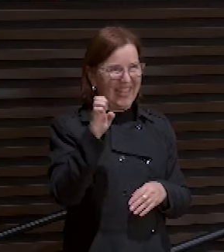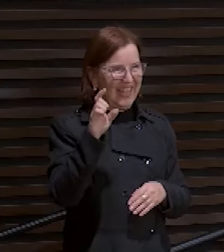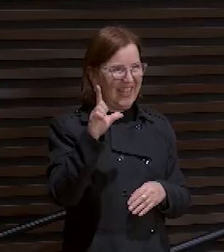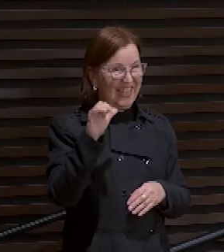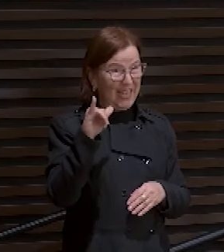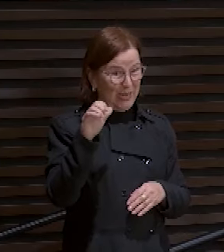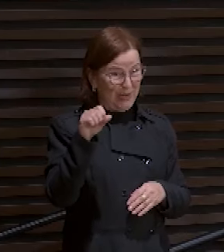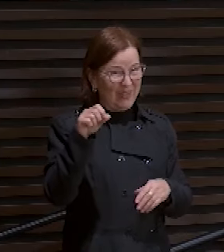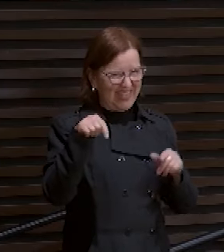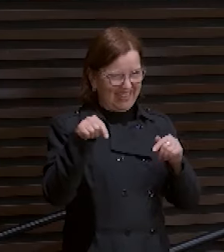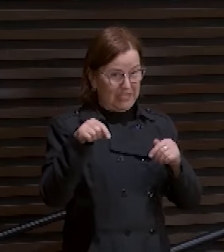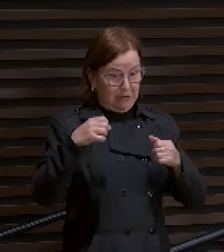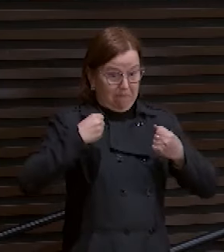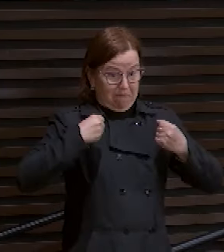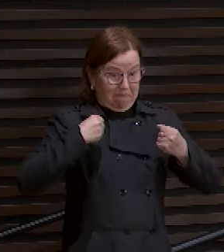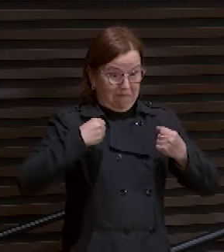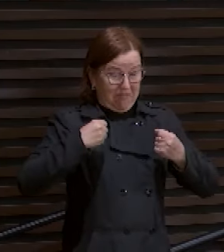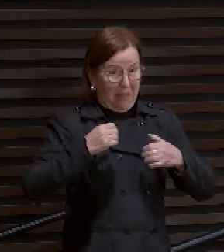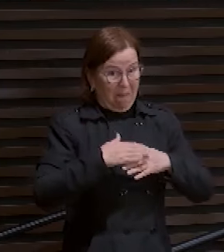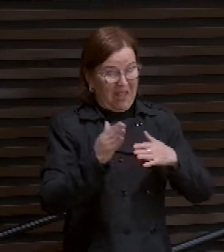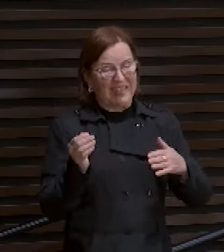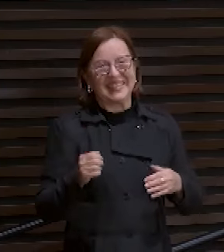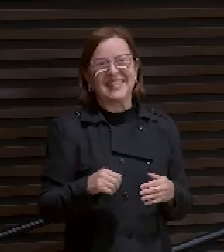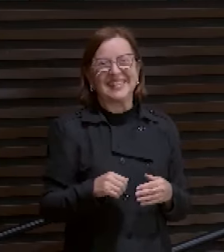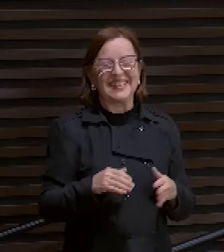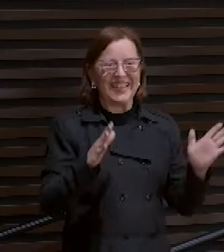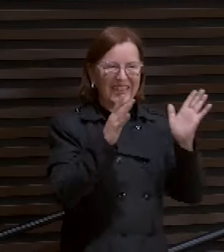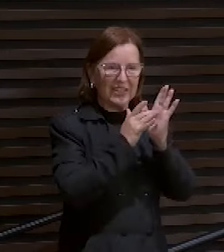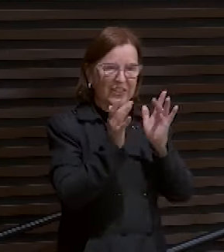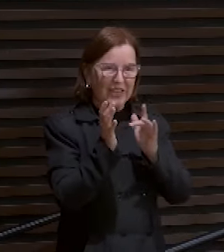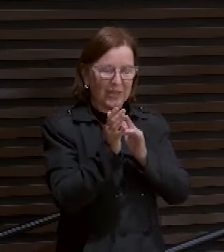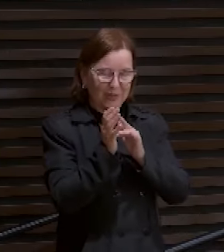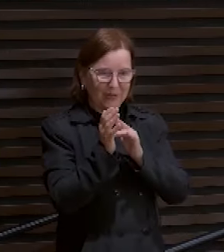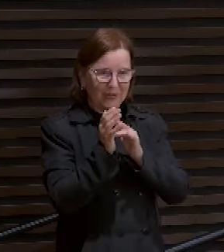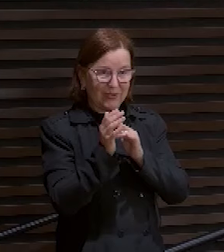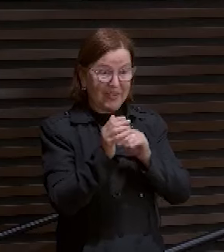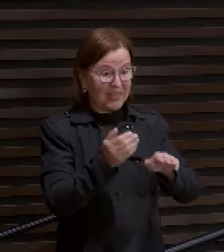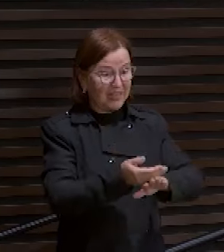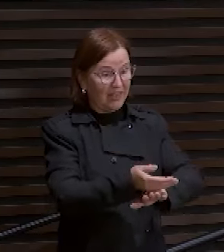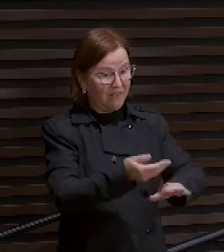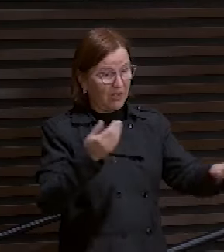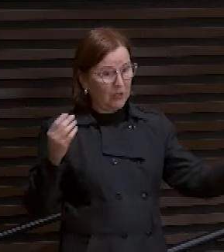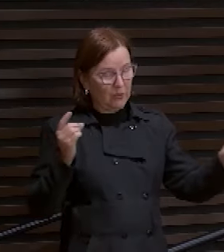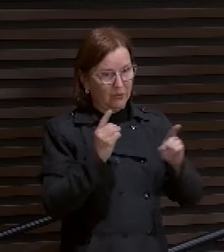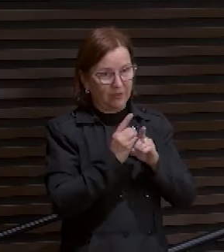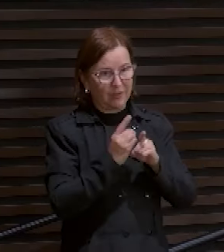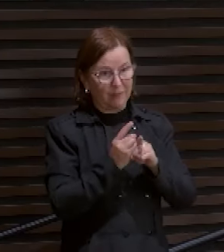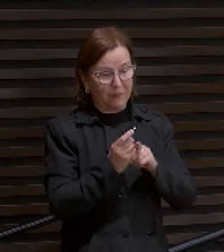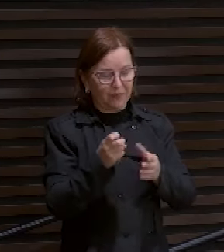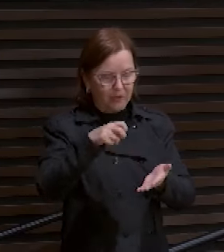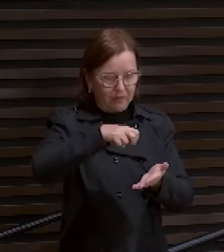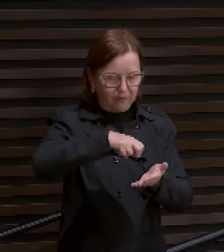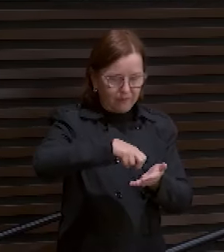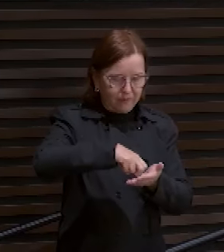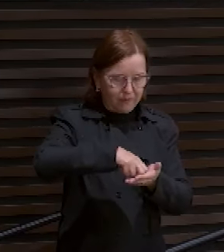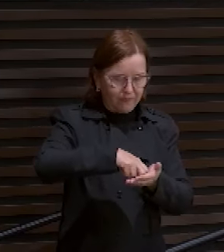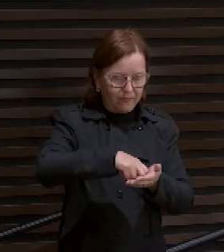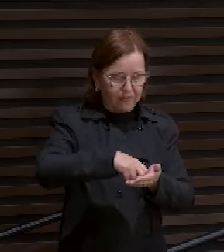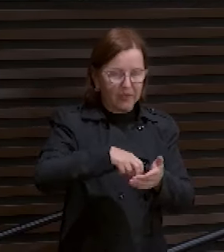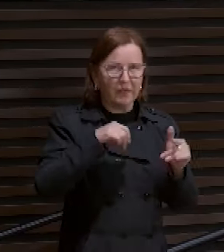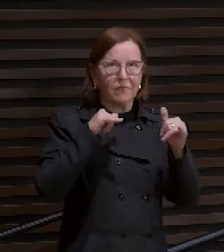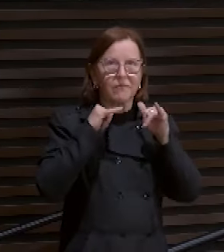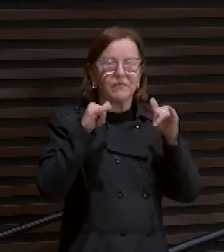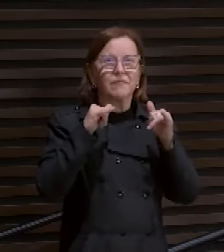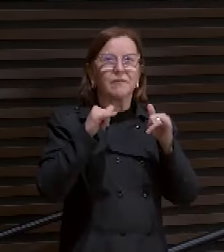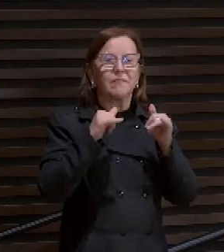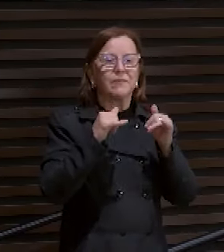É entre vinte a trinta metros. Jesus se afasta entre vinte a trinta metros. E de joelhos orava dizendo, pai, se queres.